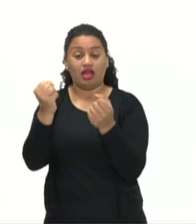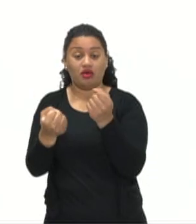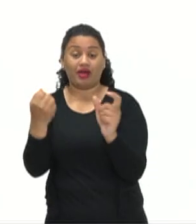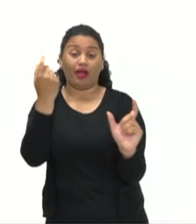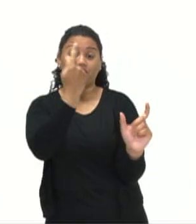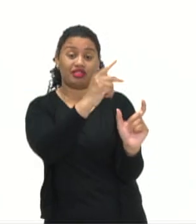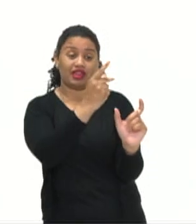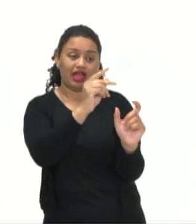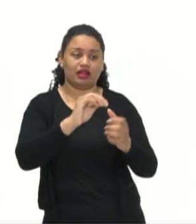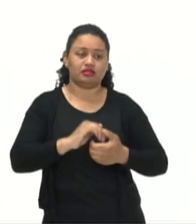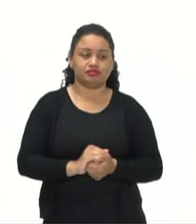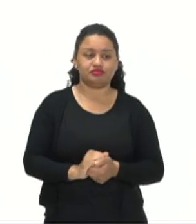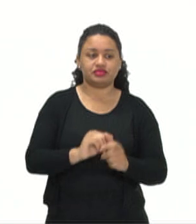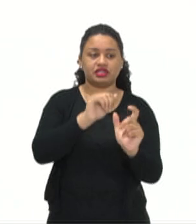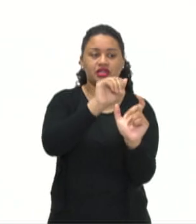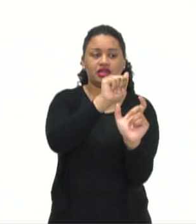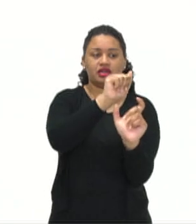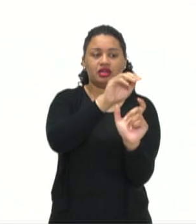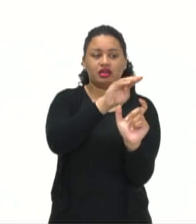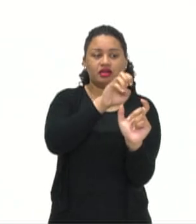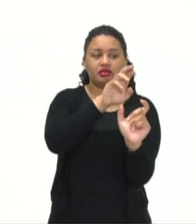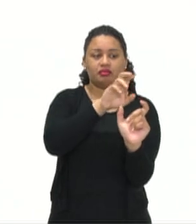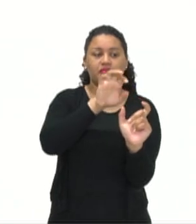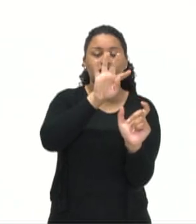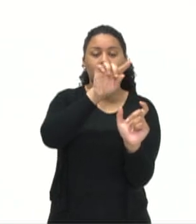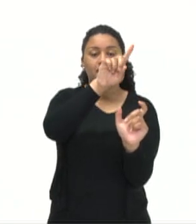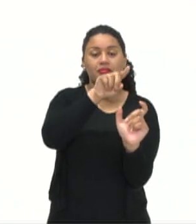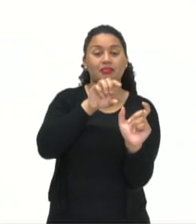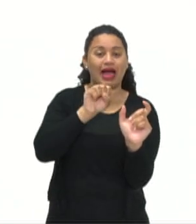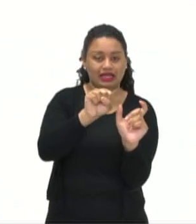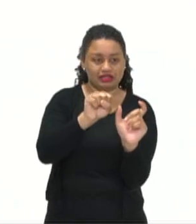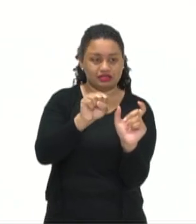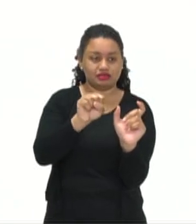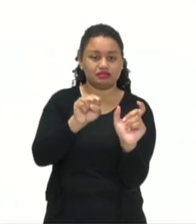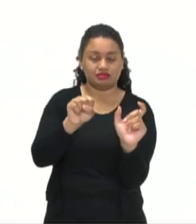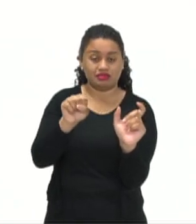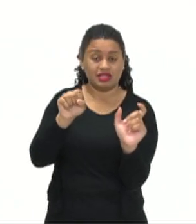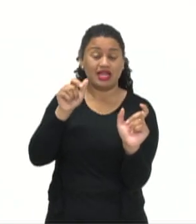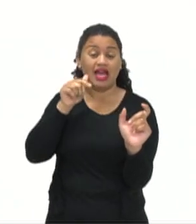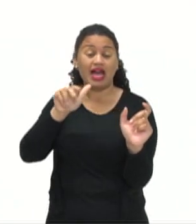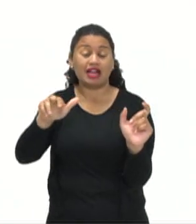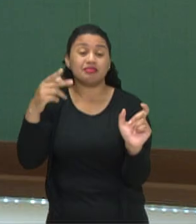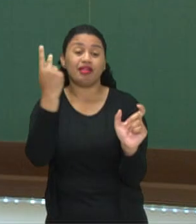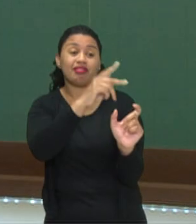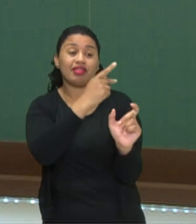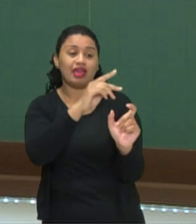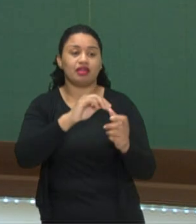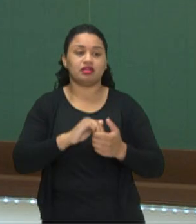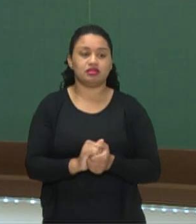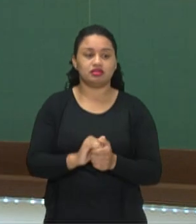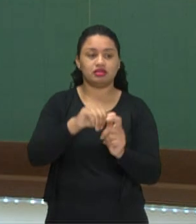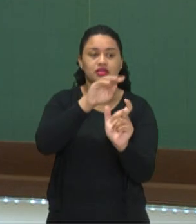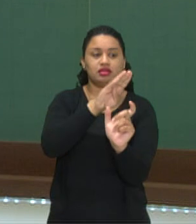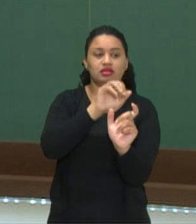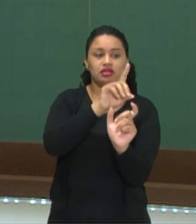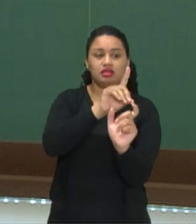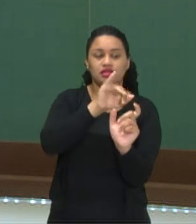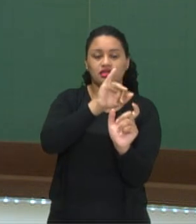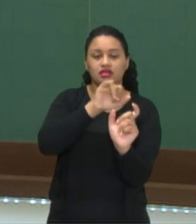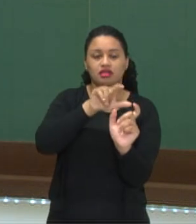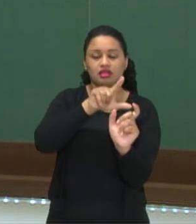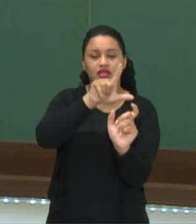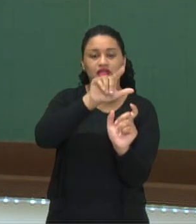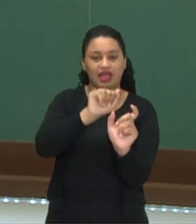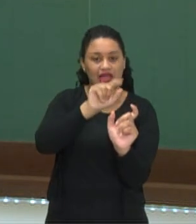Bart's sister, o irmão, a irmã do Bart e Daniela's ball, a bola da